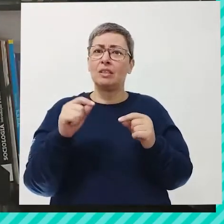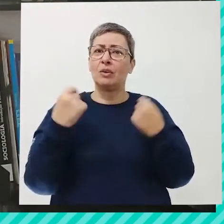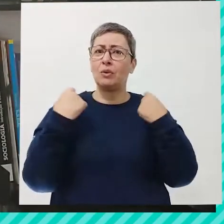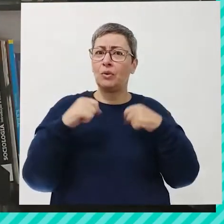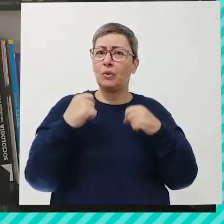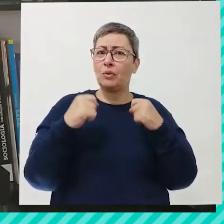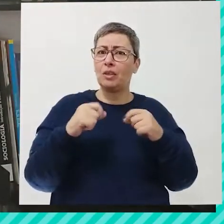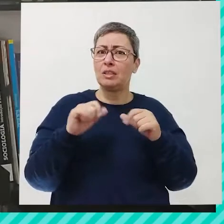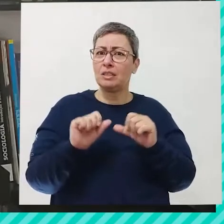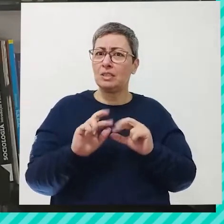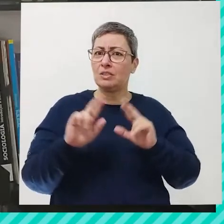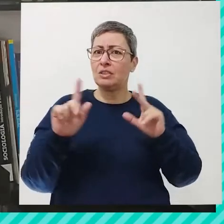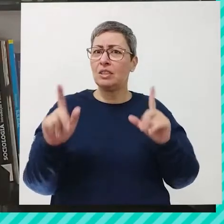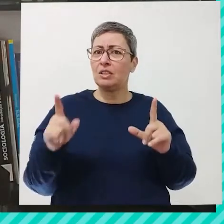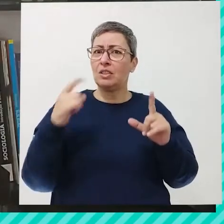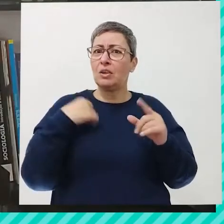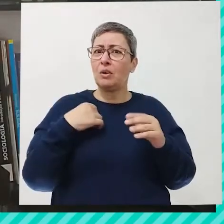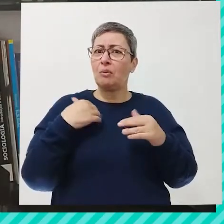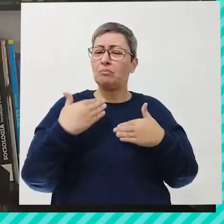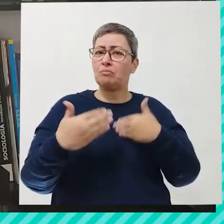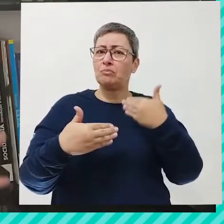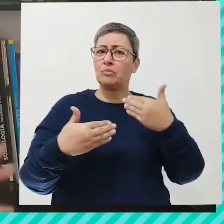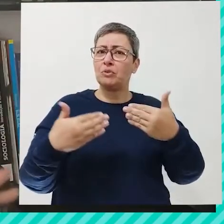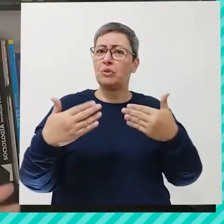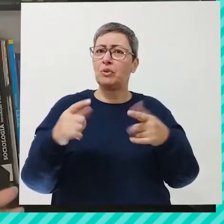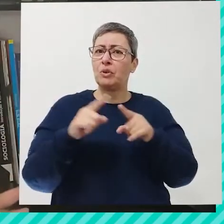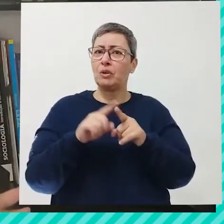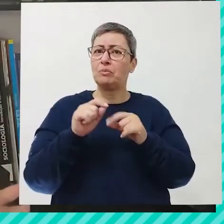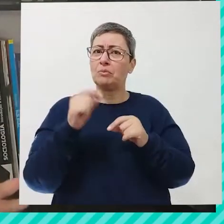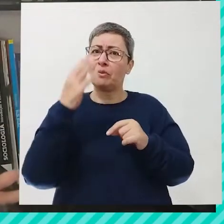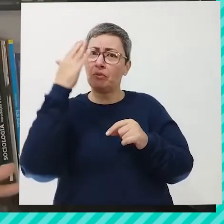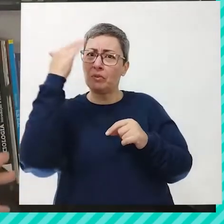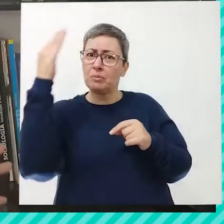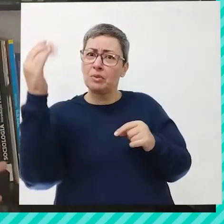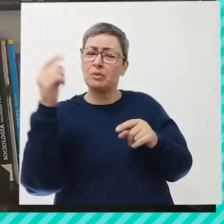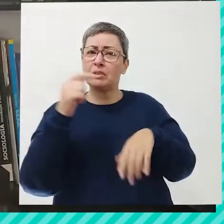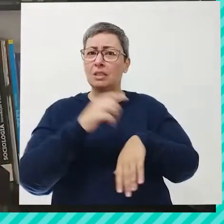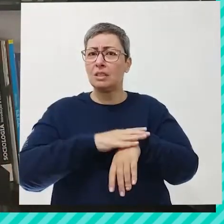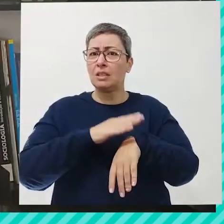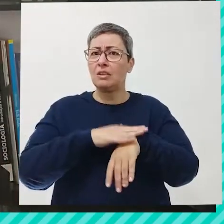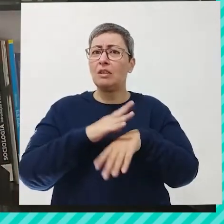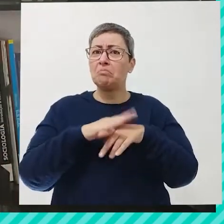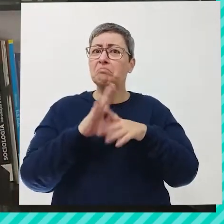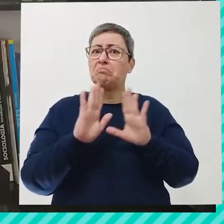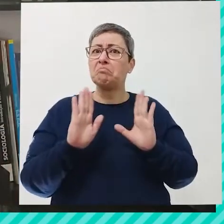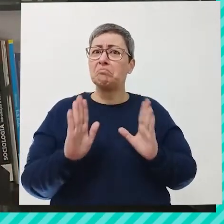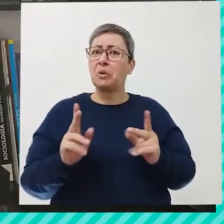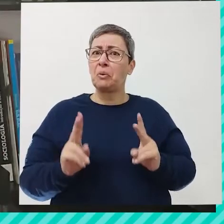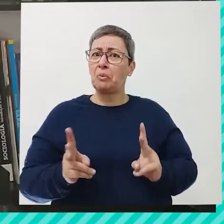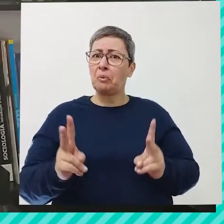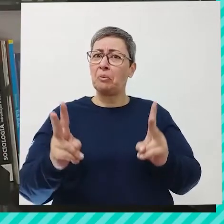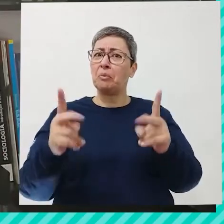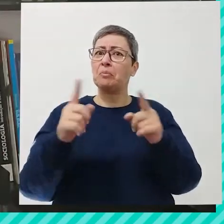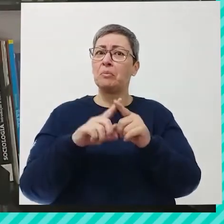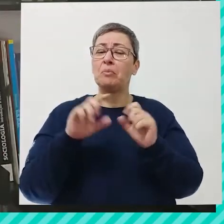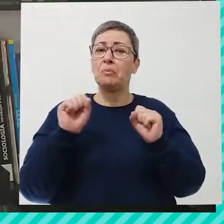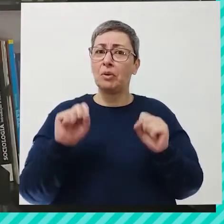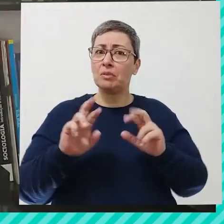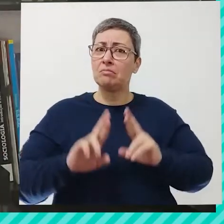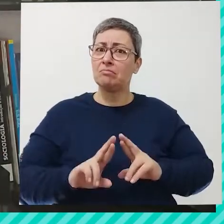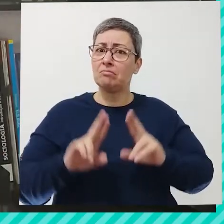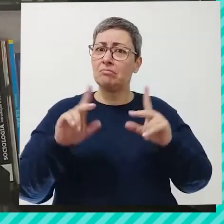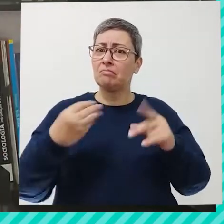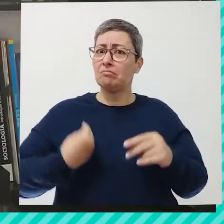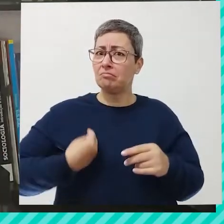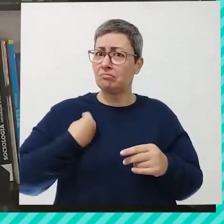atividades alternativas passaram só de um modismo temporário, tá? Elas vieram para ficar e elas podem fazer toda a